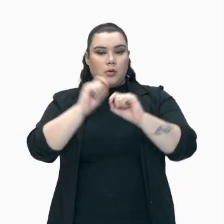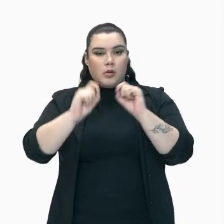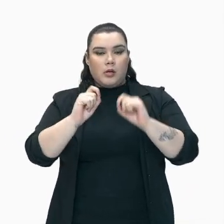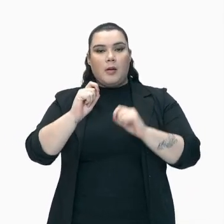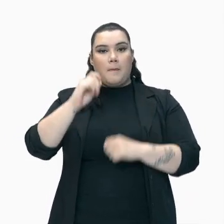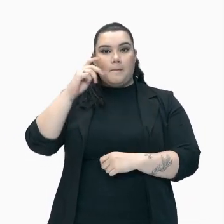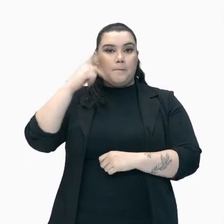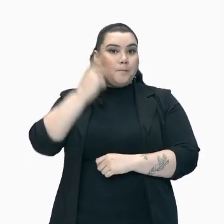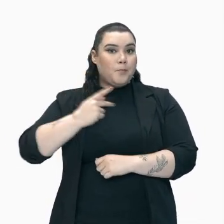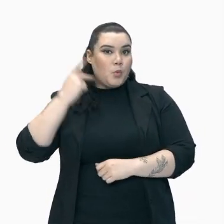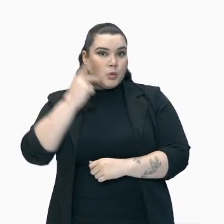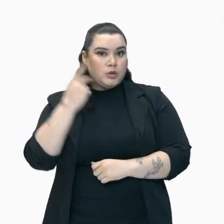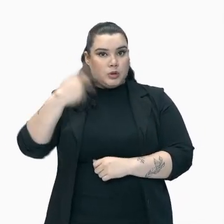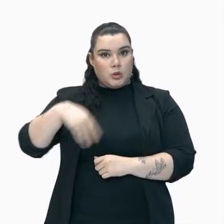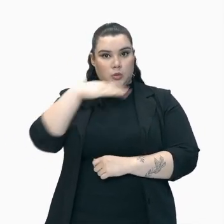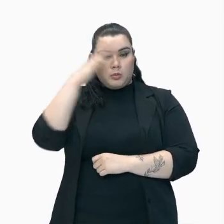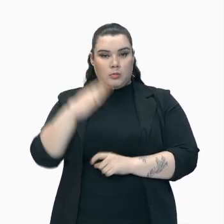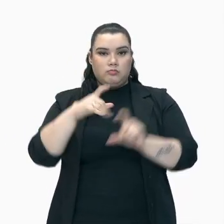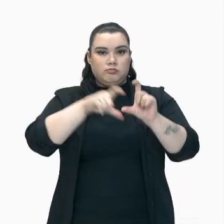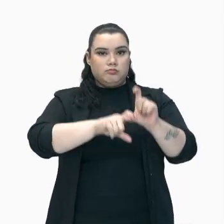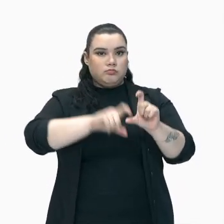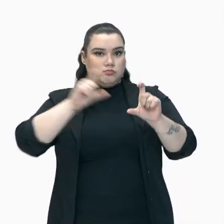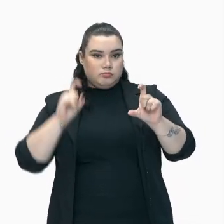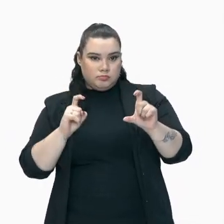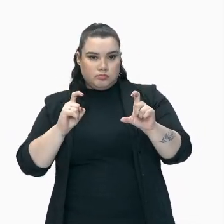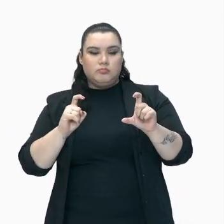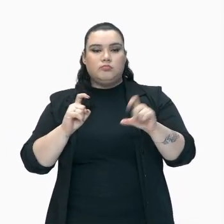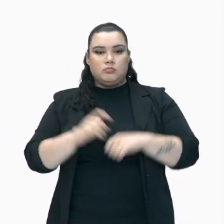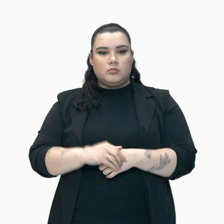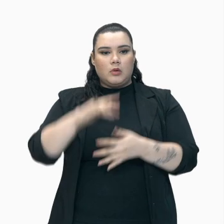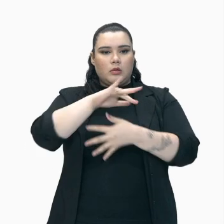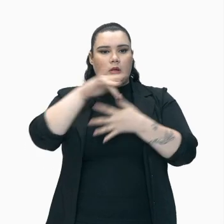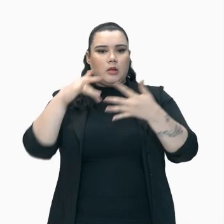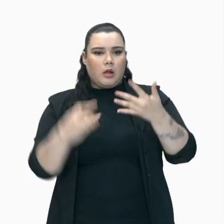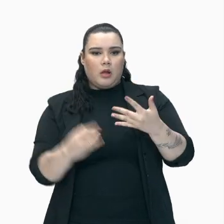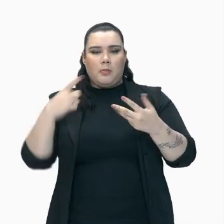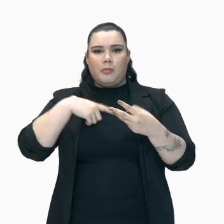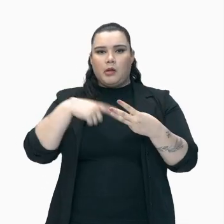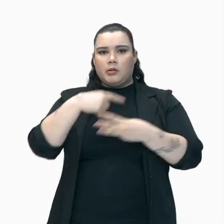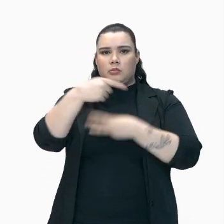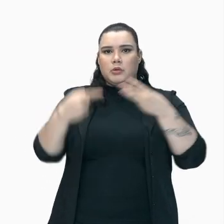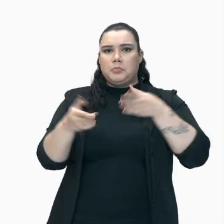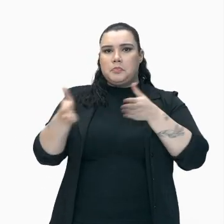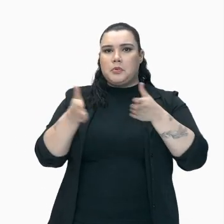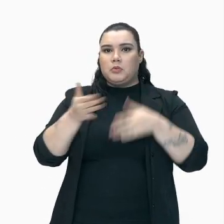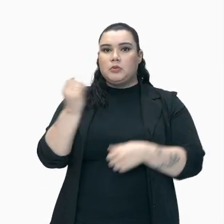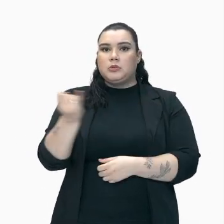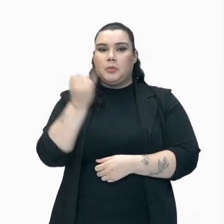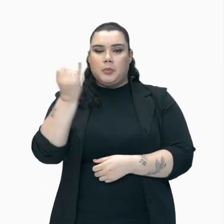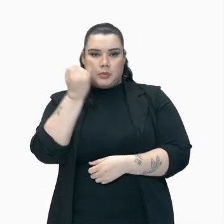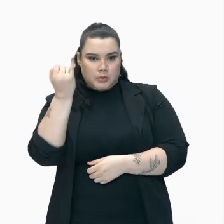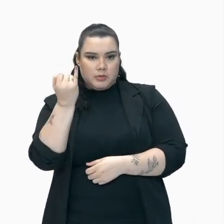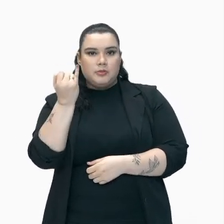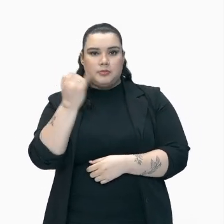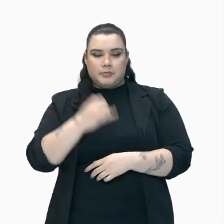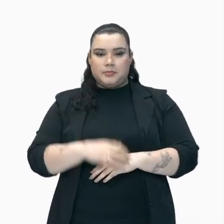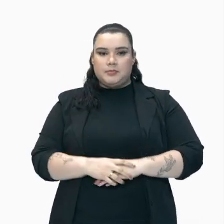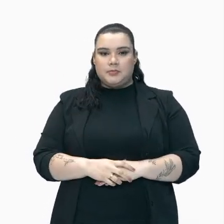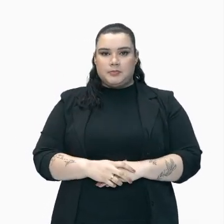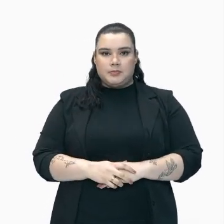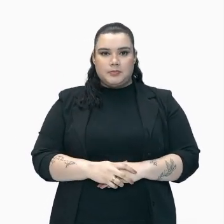emancipação política do Brasil Detalhamento, a corrida do ouro A conjuração mineira e a